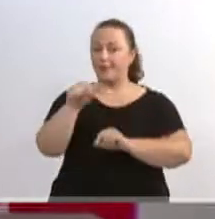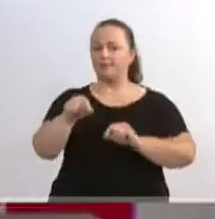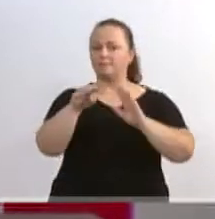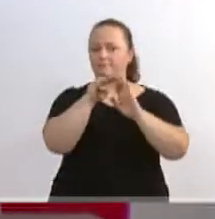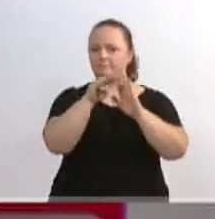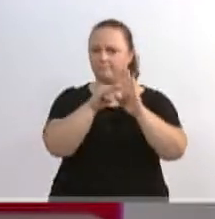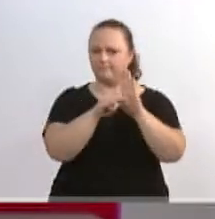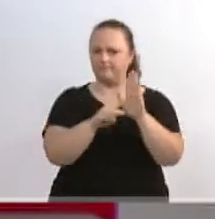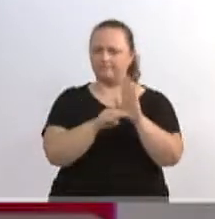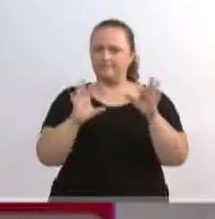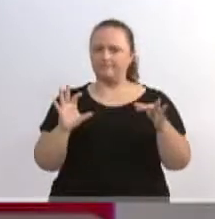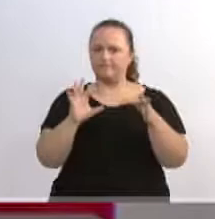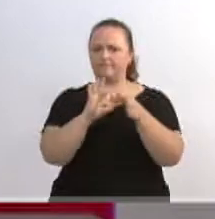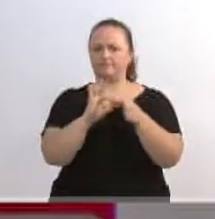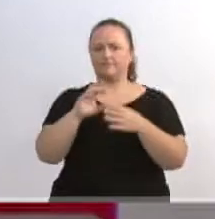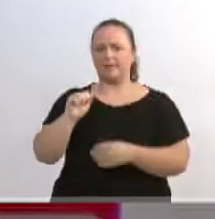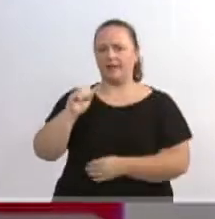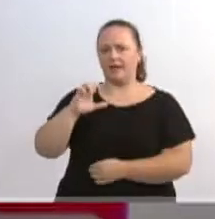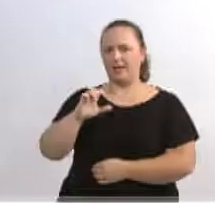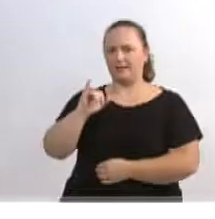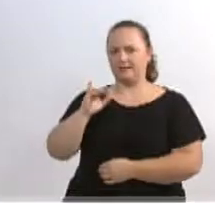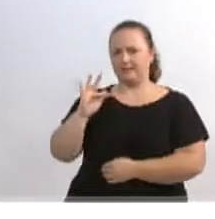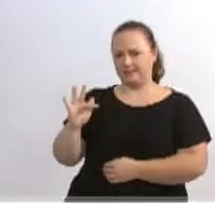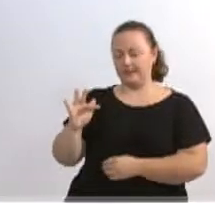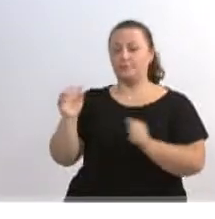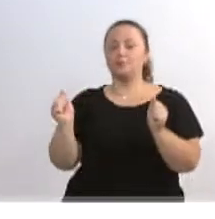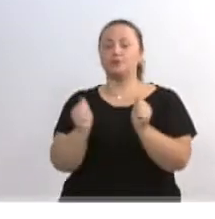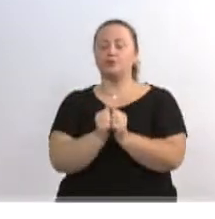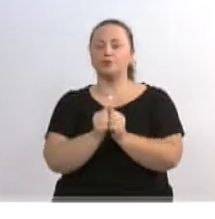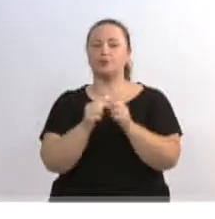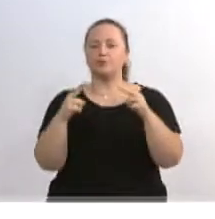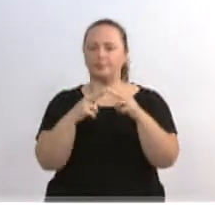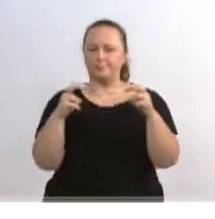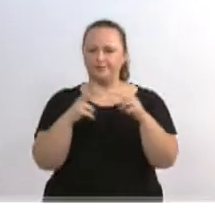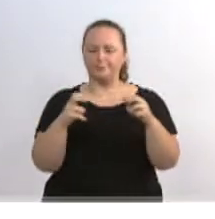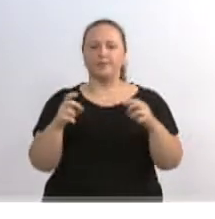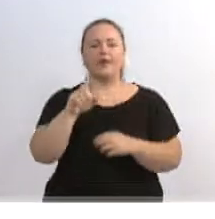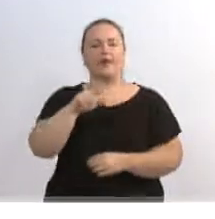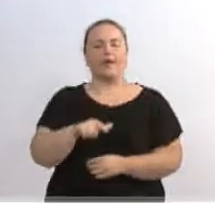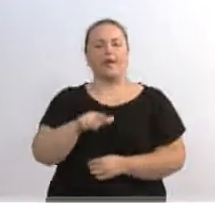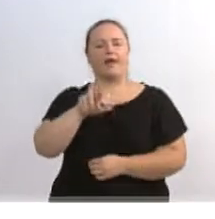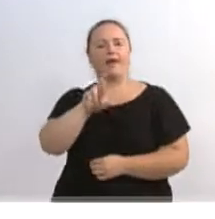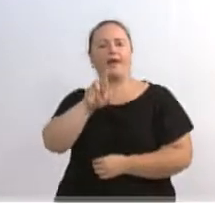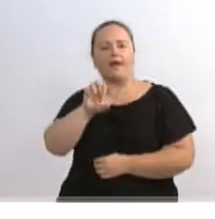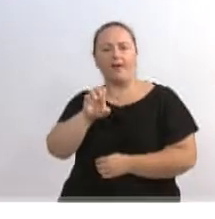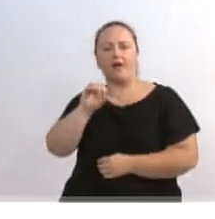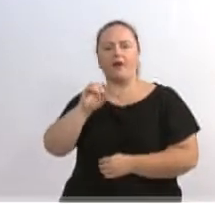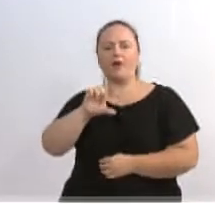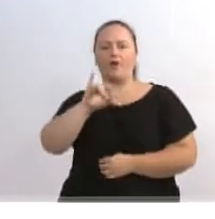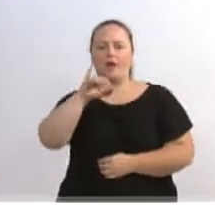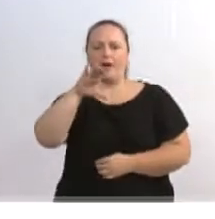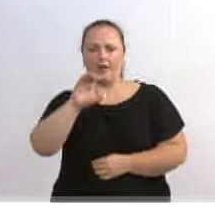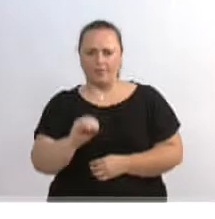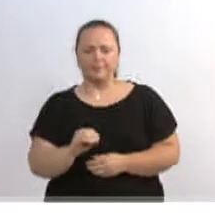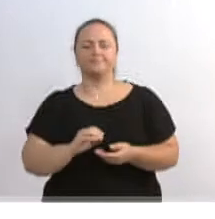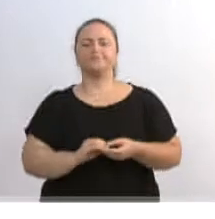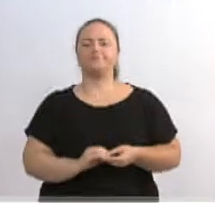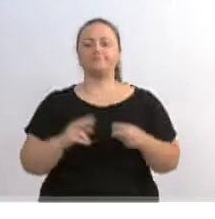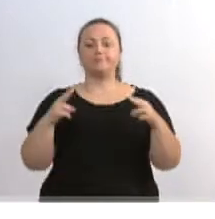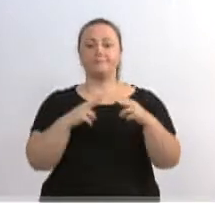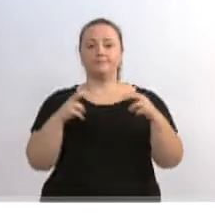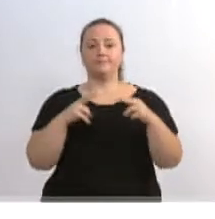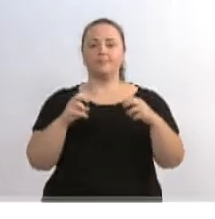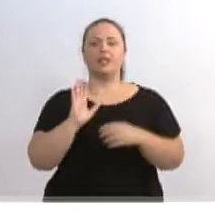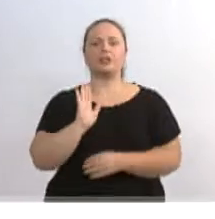verdade, da CIF, que é a Associação Comercial e Industrial de Florianópolis, tem o programa, Reóleo. Florianópolis já vem desenvolvendo esse programa há bastante tempo, há